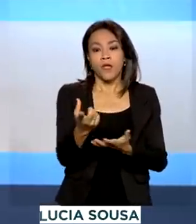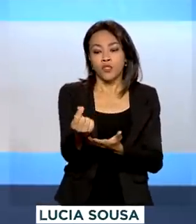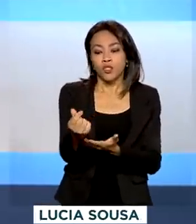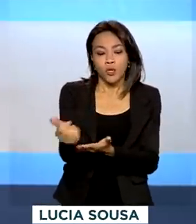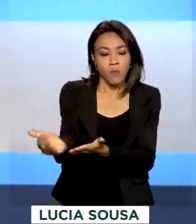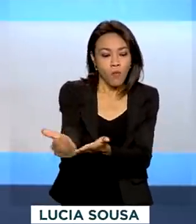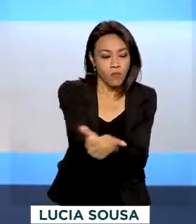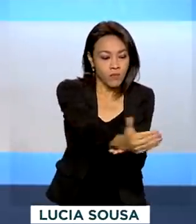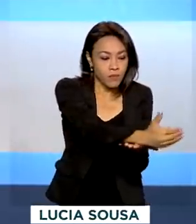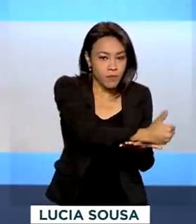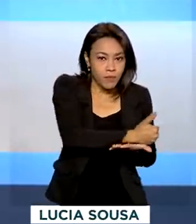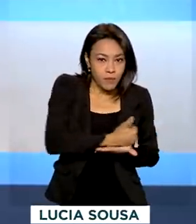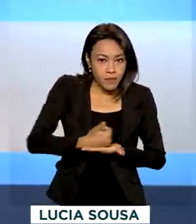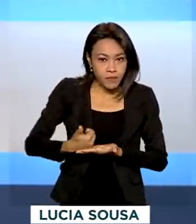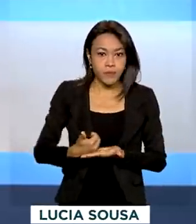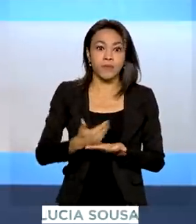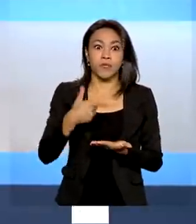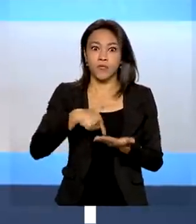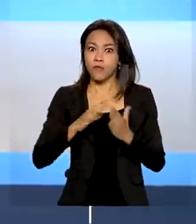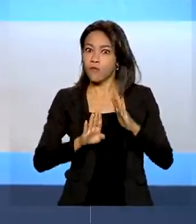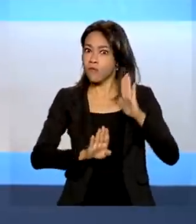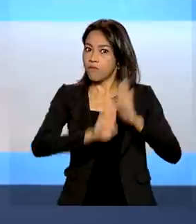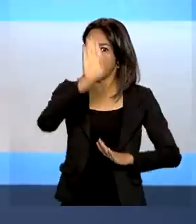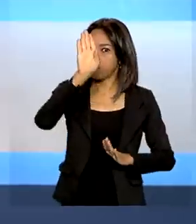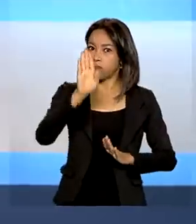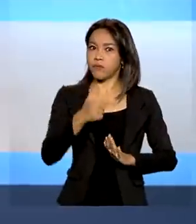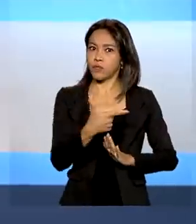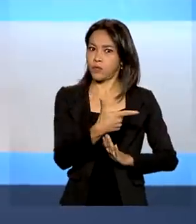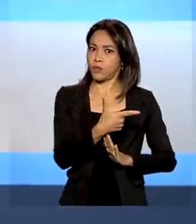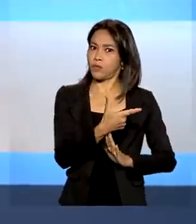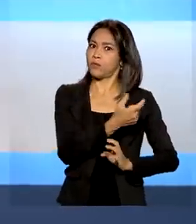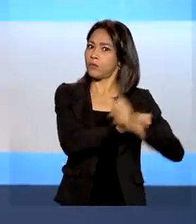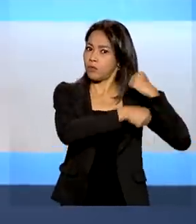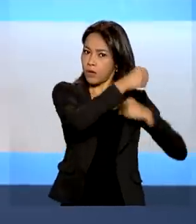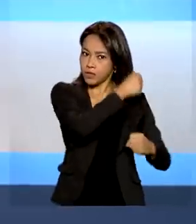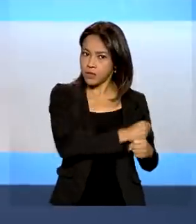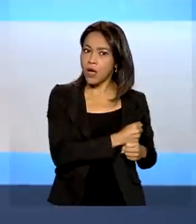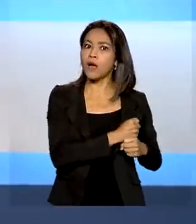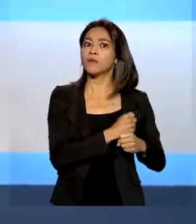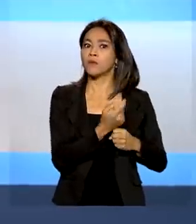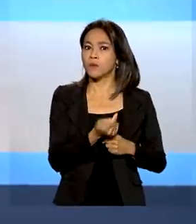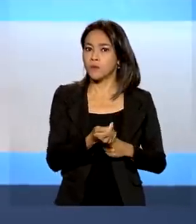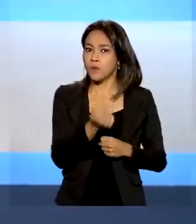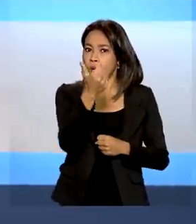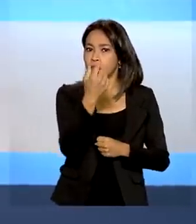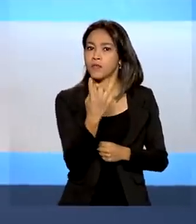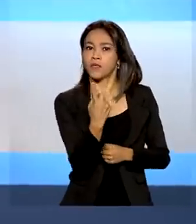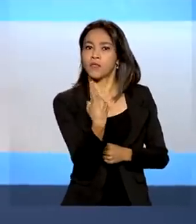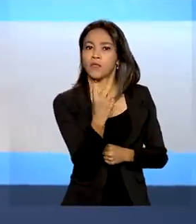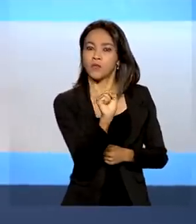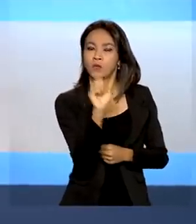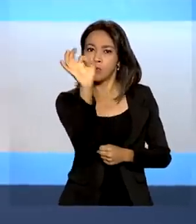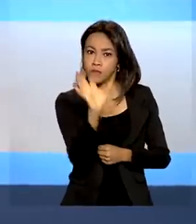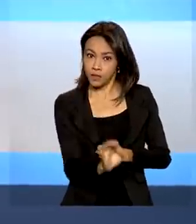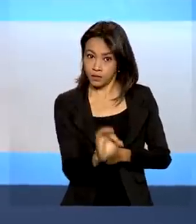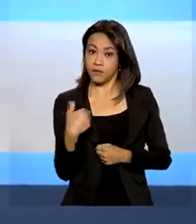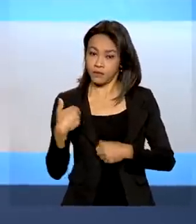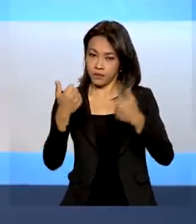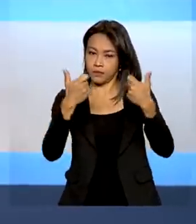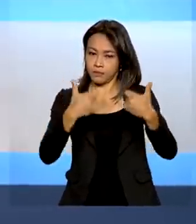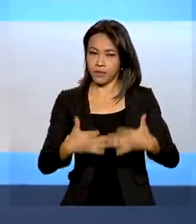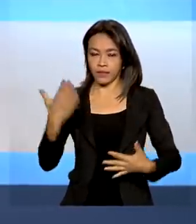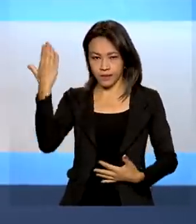superou a de 2020 em quase 18% segundo a Receita Federal. Quem comenta é